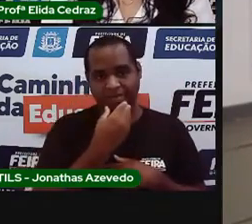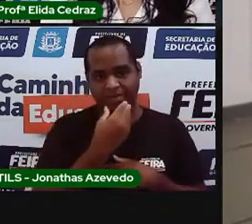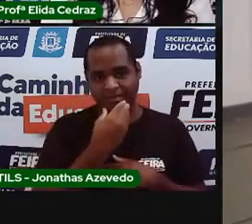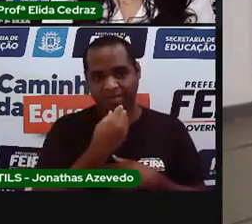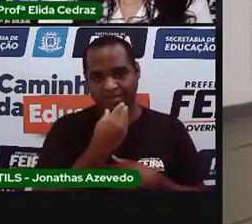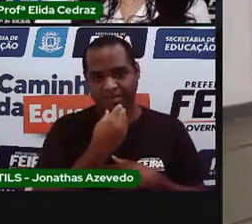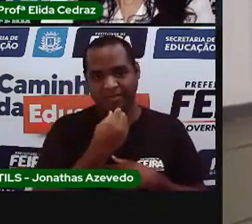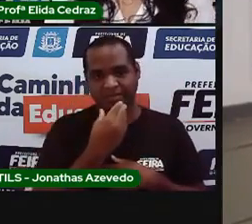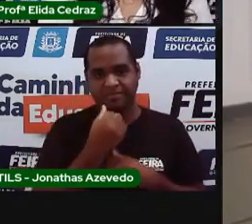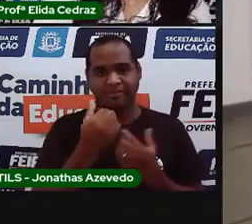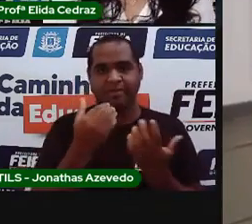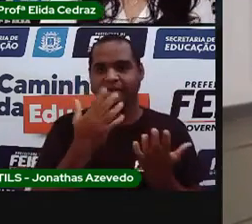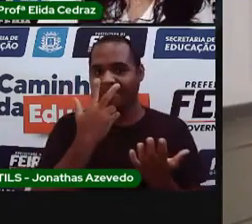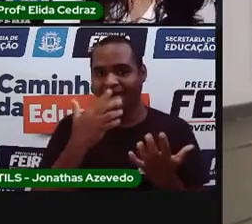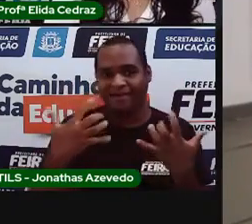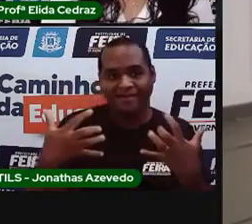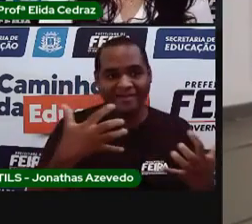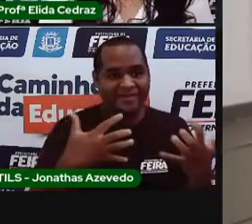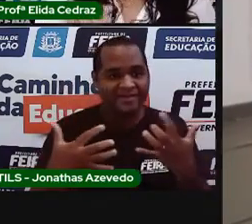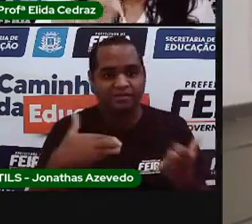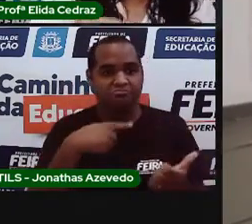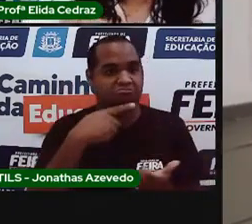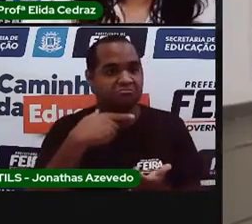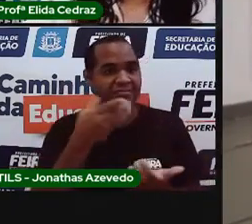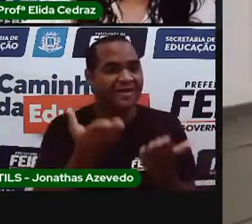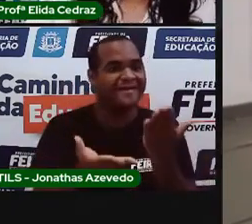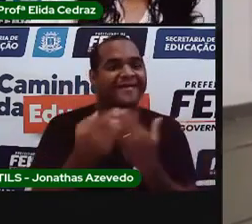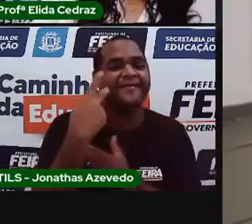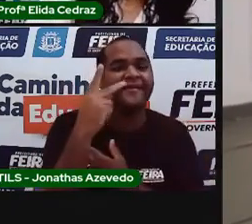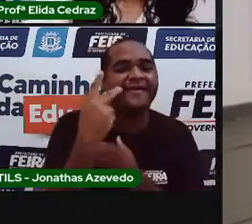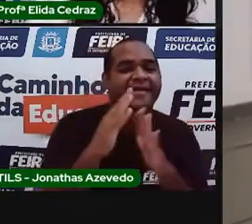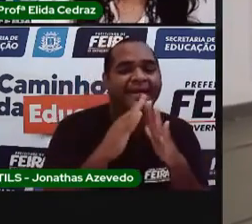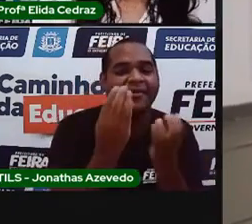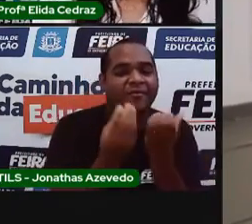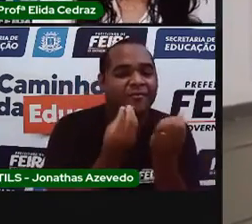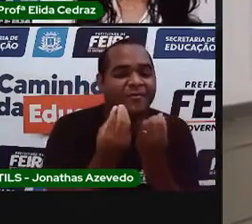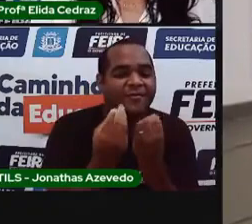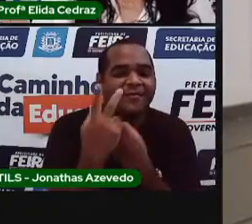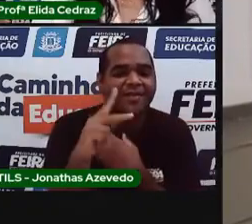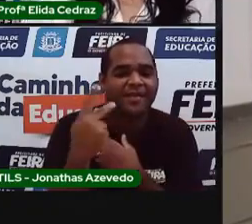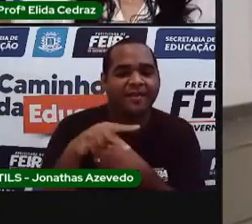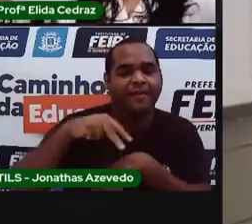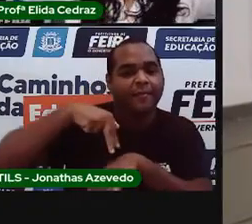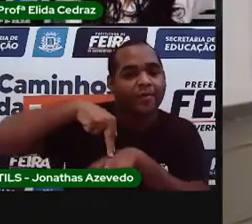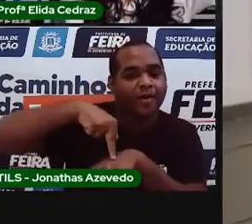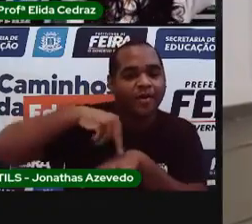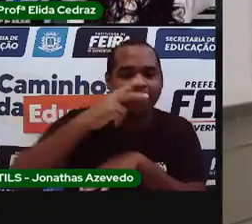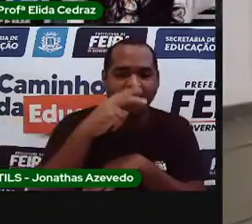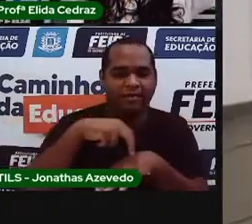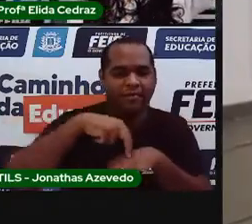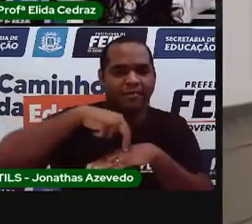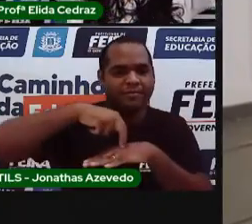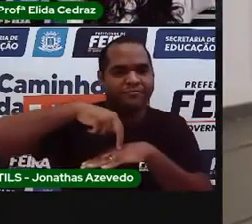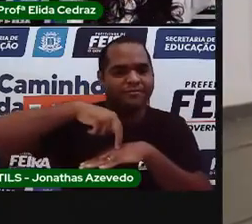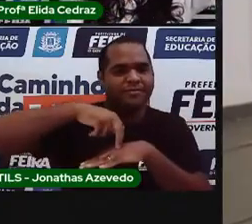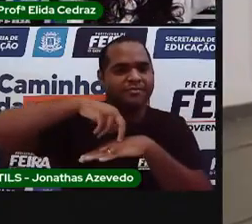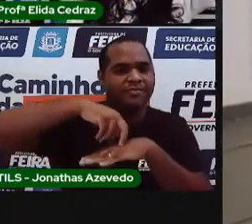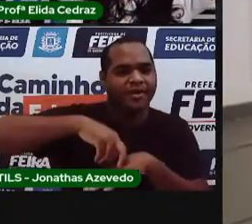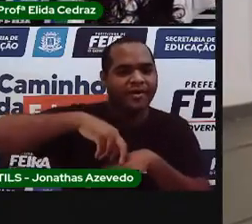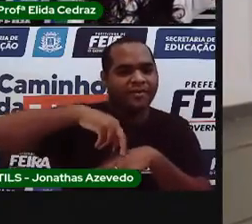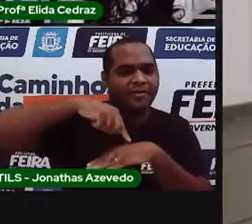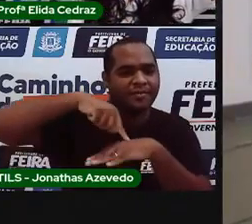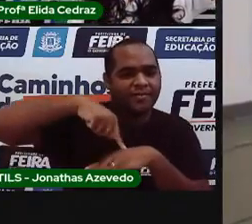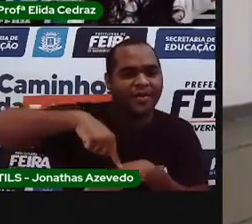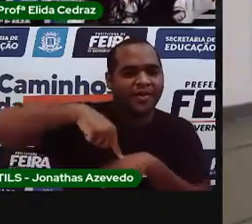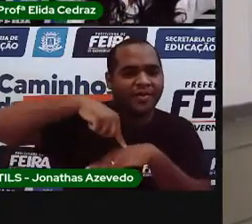pessoas como estão tremendo, tentando se equilibrar. Tenta você aí em casa fazer essa posição. Ficar apoiado numa perna só assim. Tenta aí